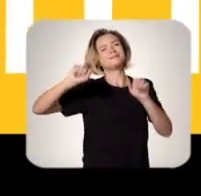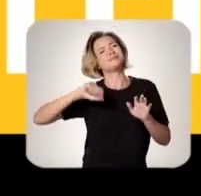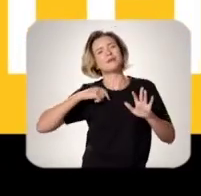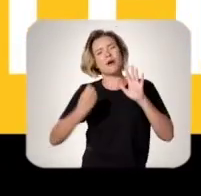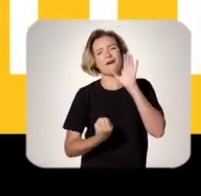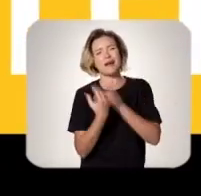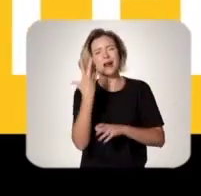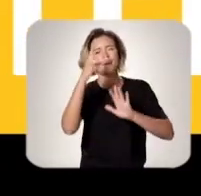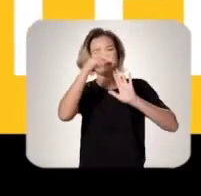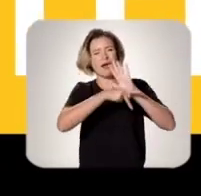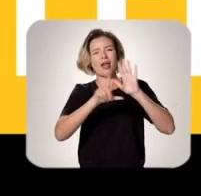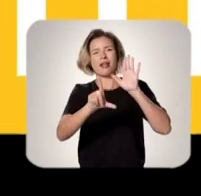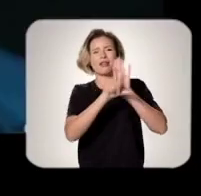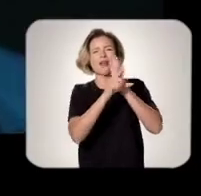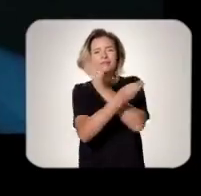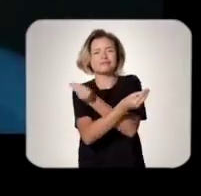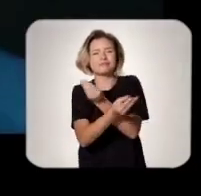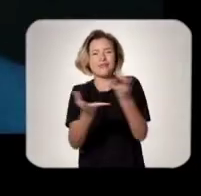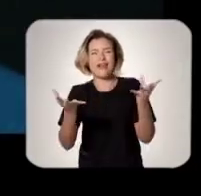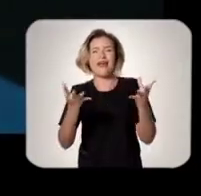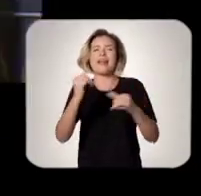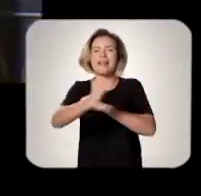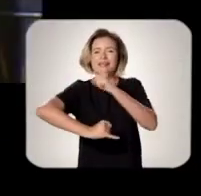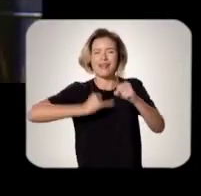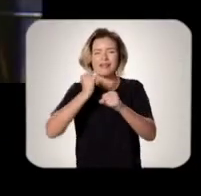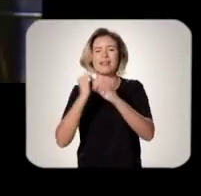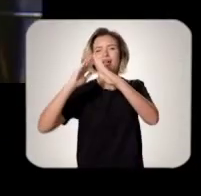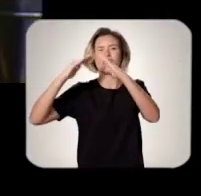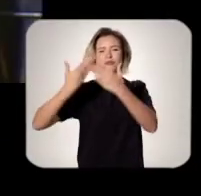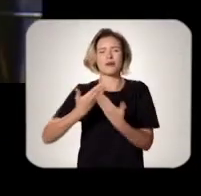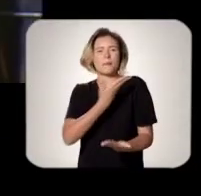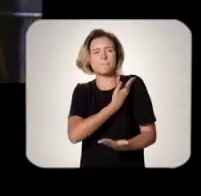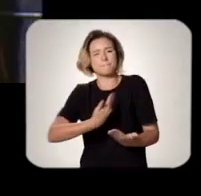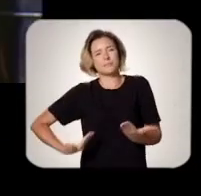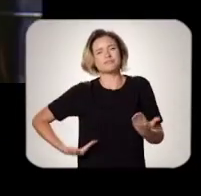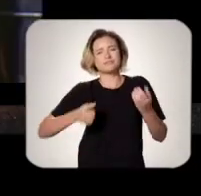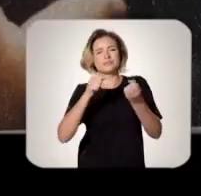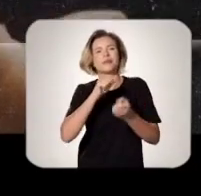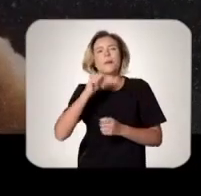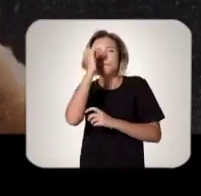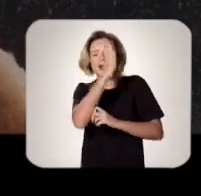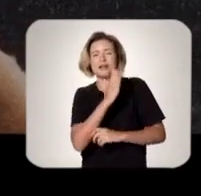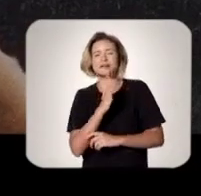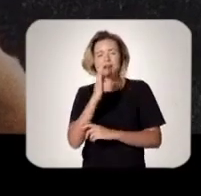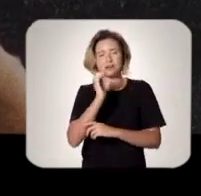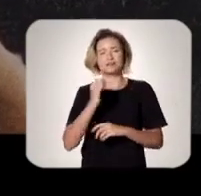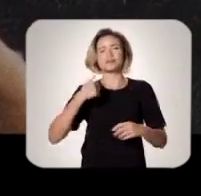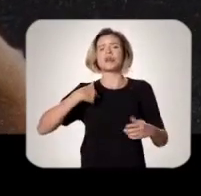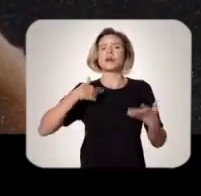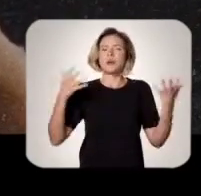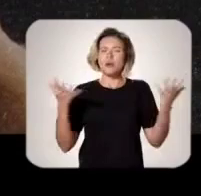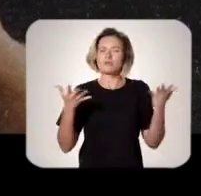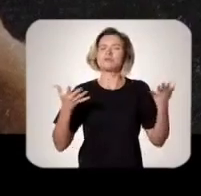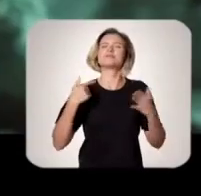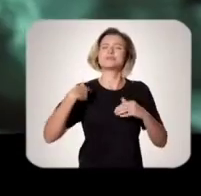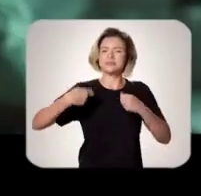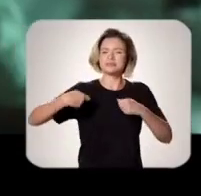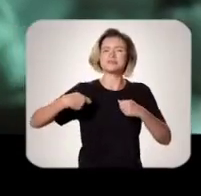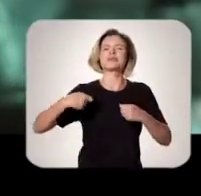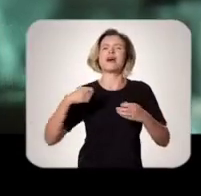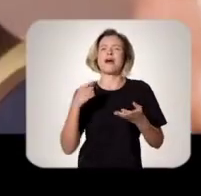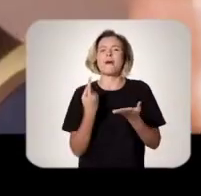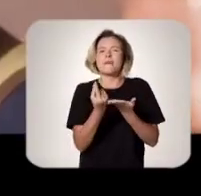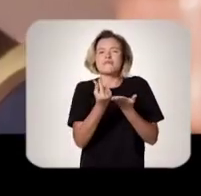autoria Que prevê Levar a internet De alta velocidade Para as escolas públicas Do nosso Brasil Nós precisamos construir Uma renda